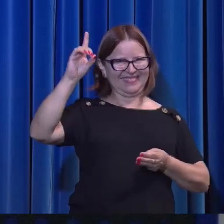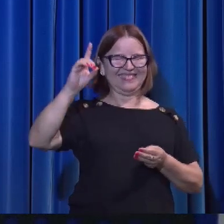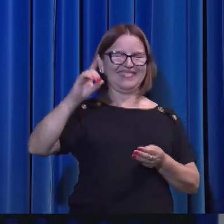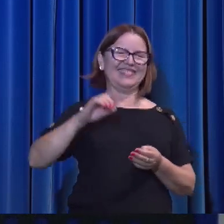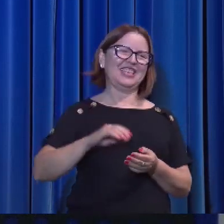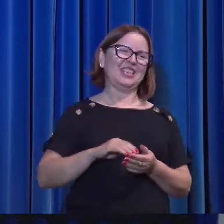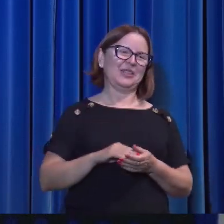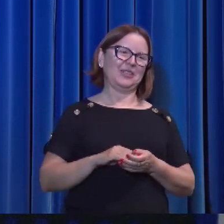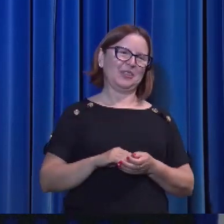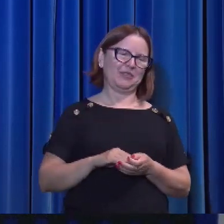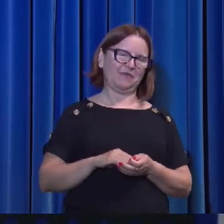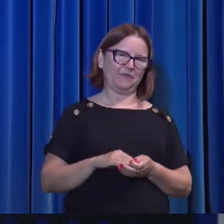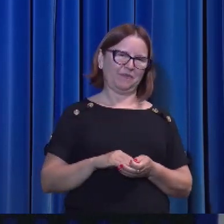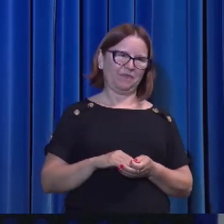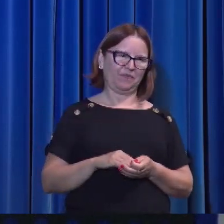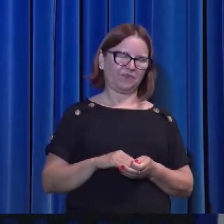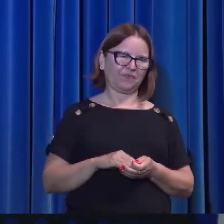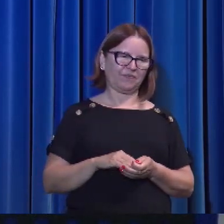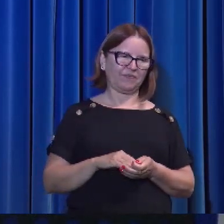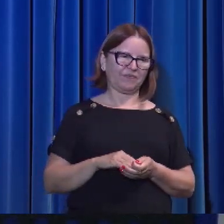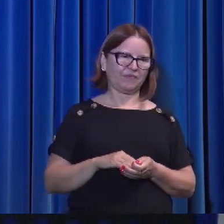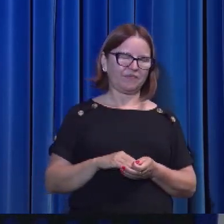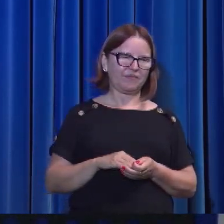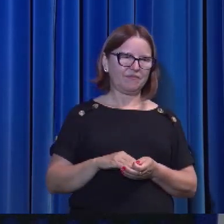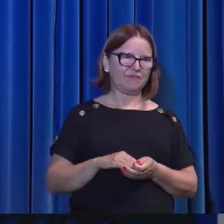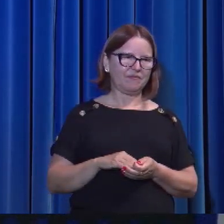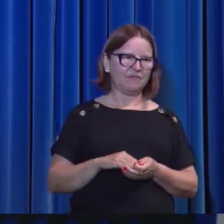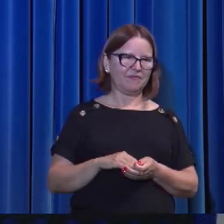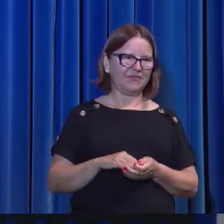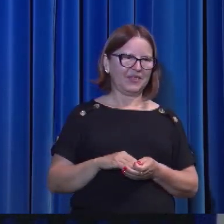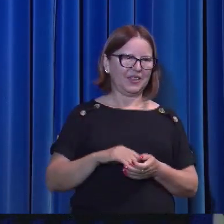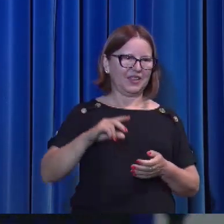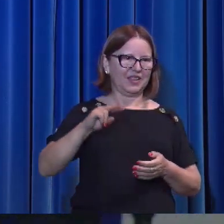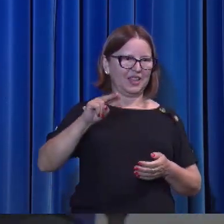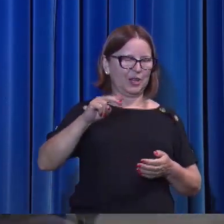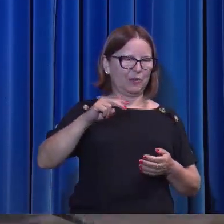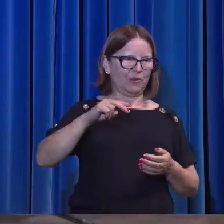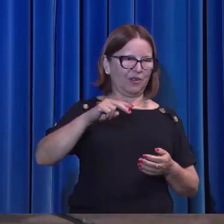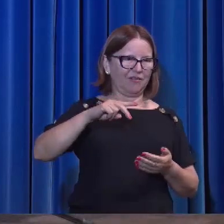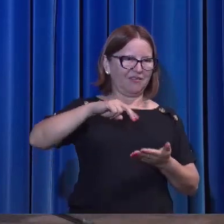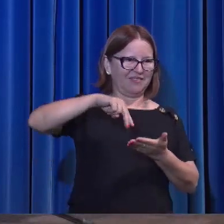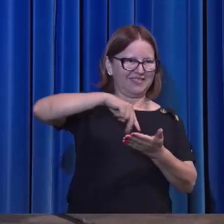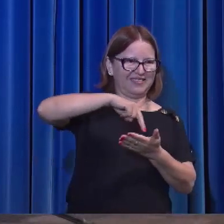de pericorese. É a dança, da trindade.